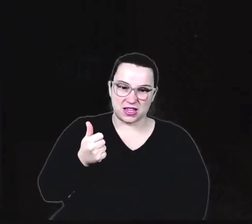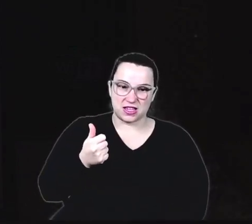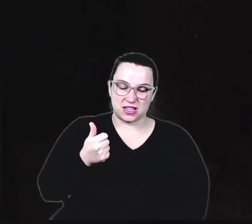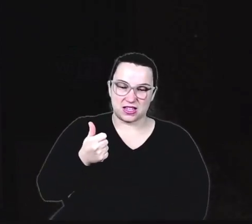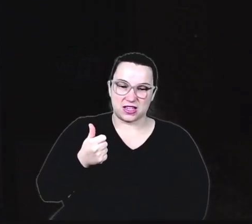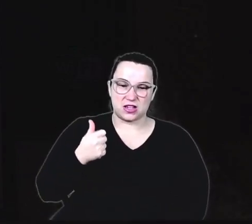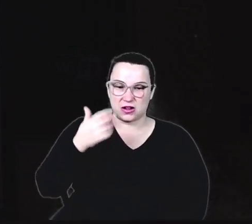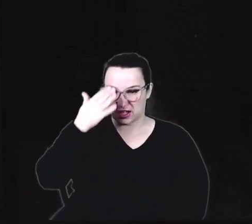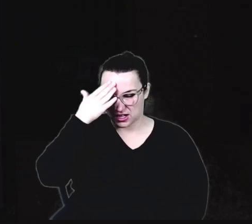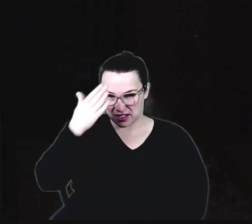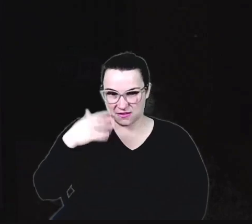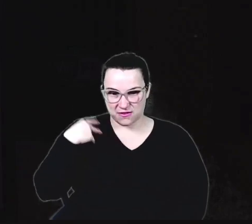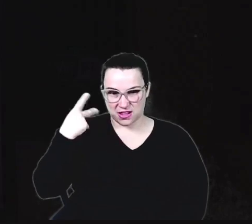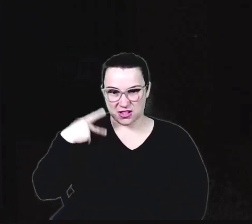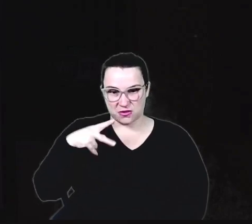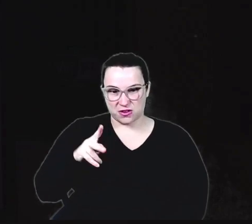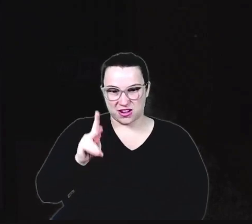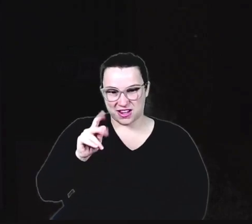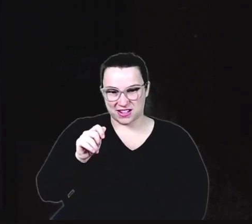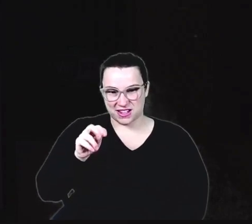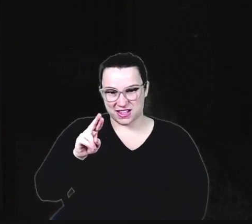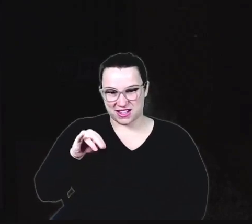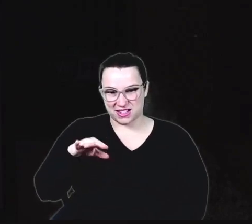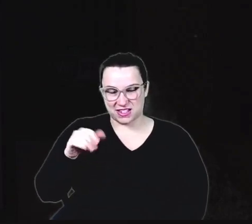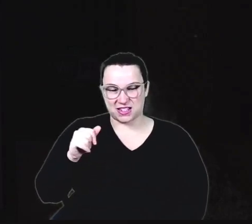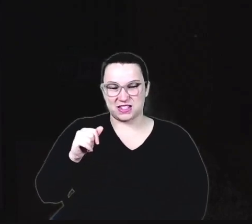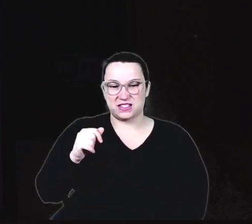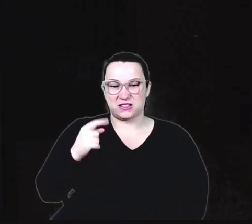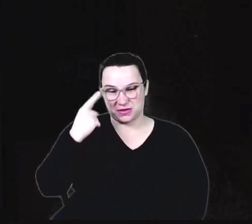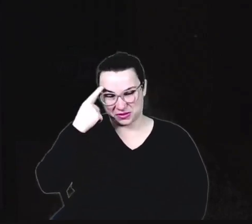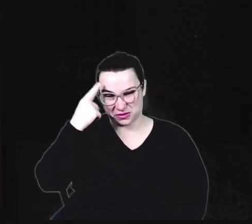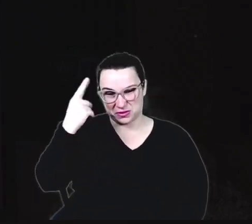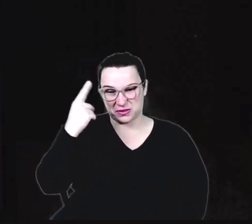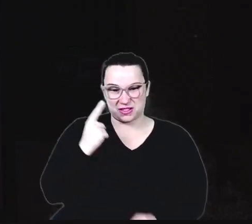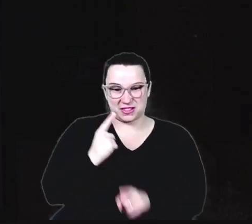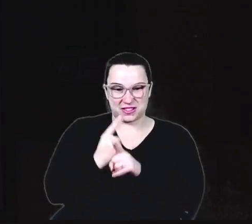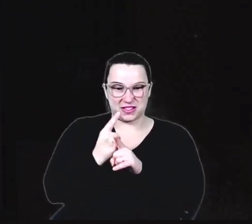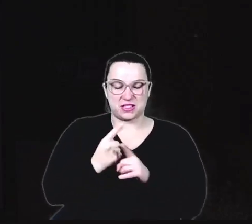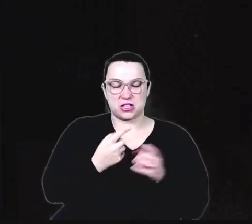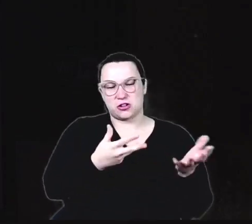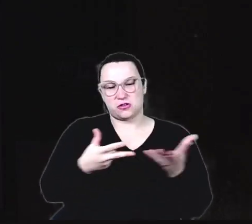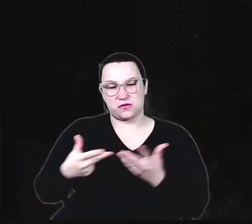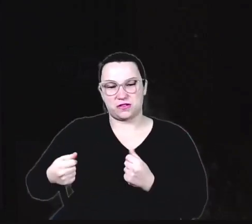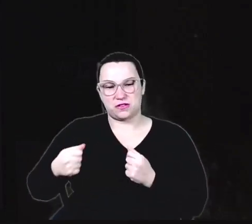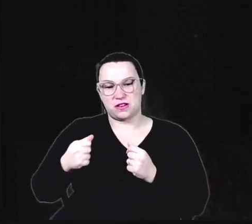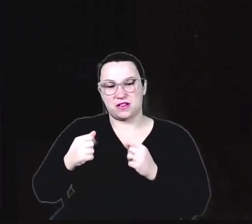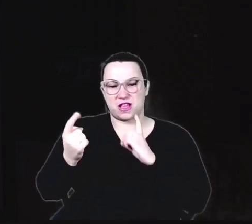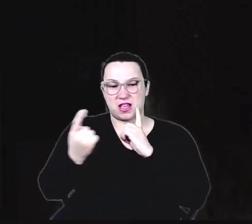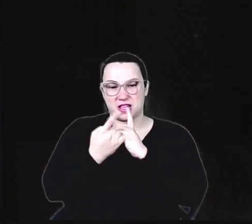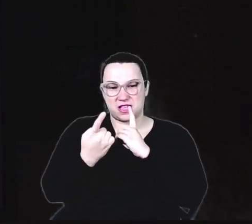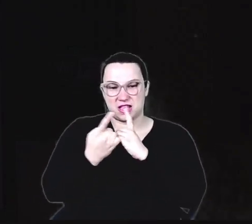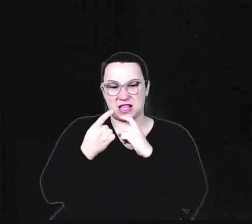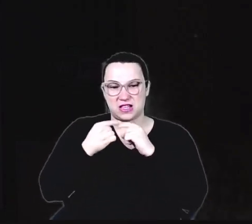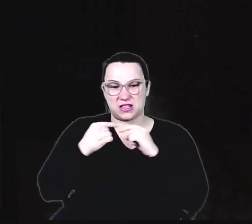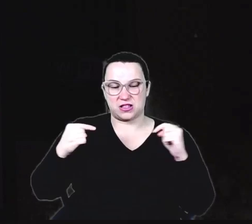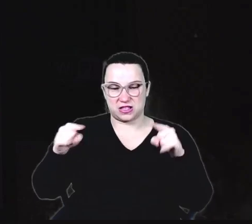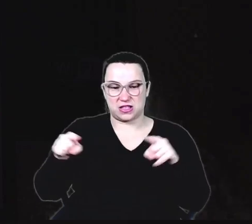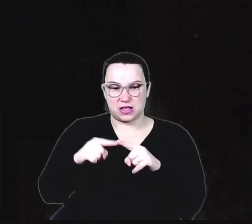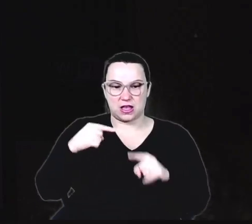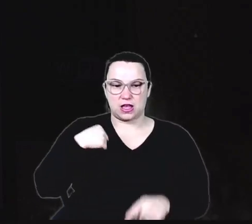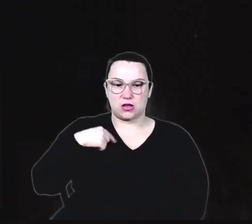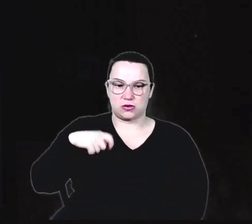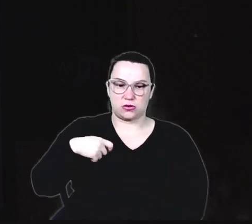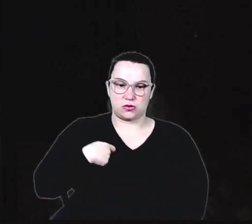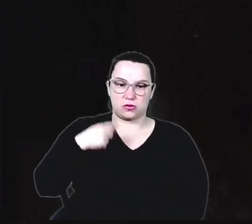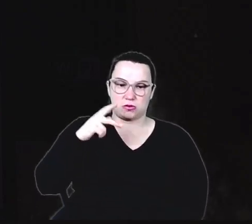Foi uma coincidência muito legal. Depois ela vai contar para vocês. E eu convidei ela para conhecer minha sala de atendimento. Eu sou professora e também sou